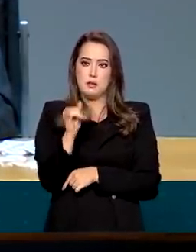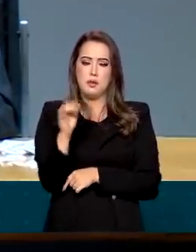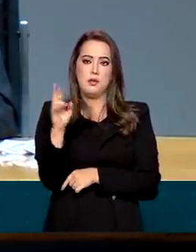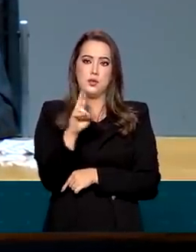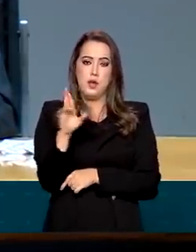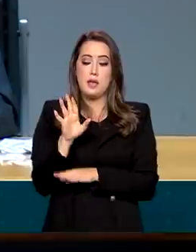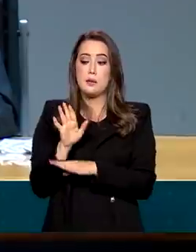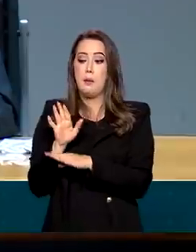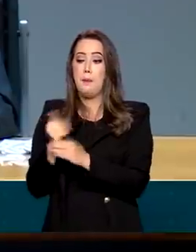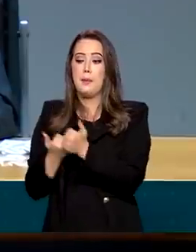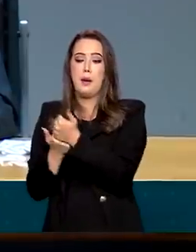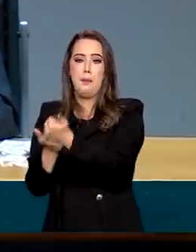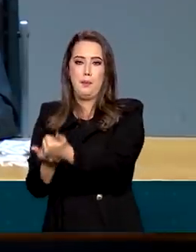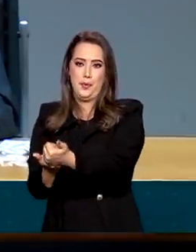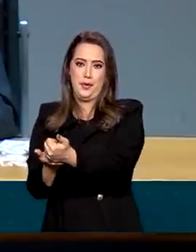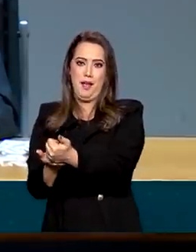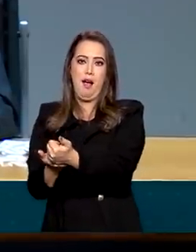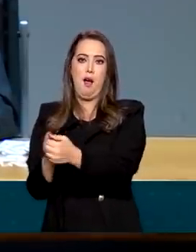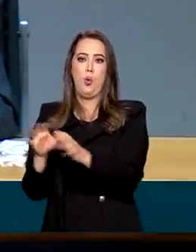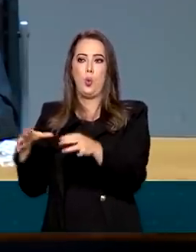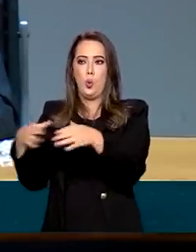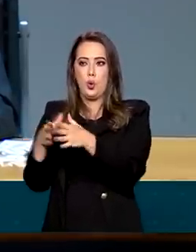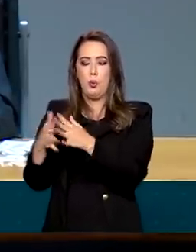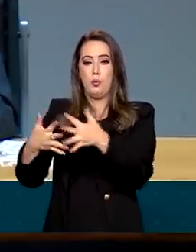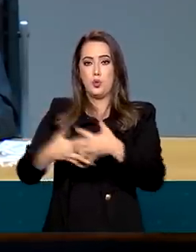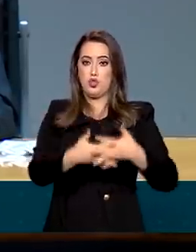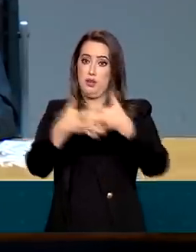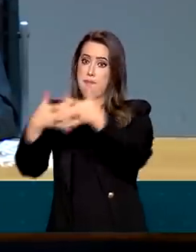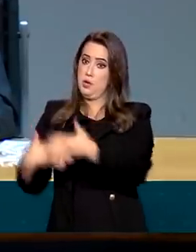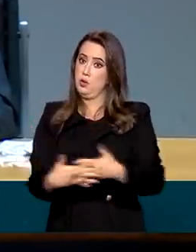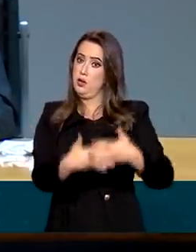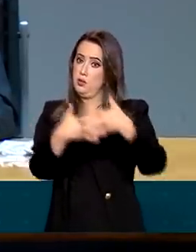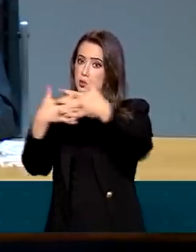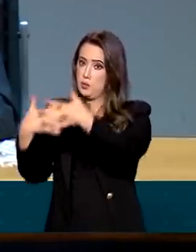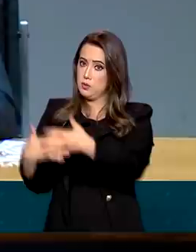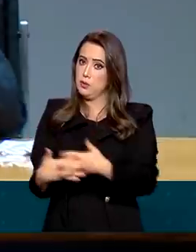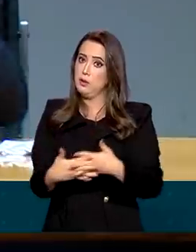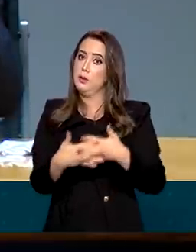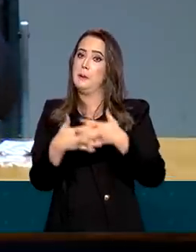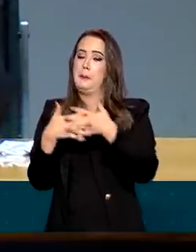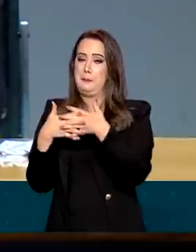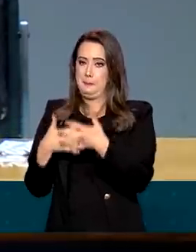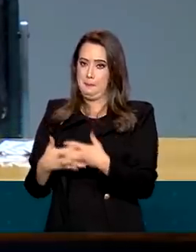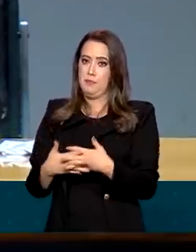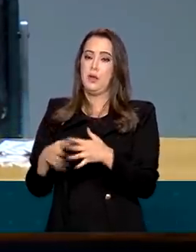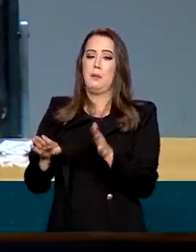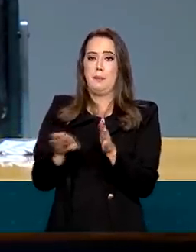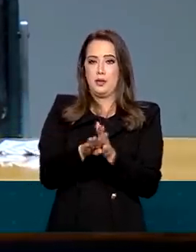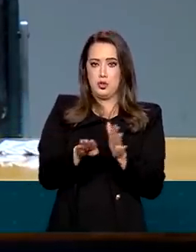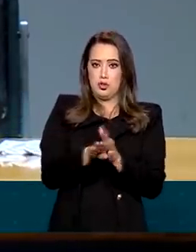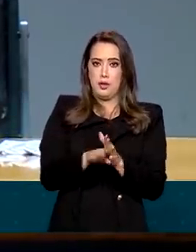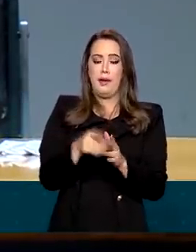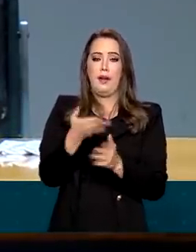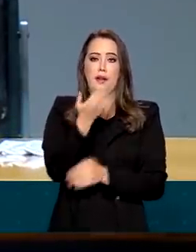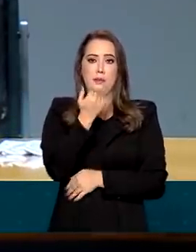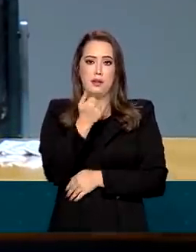ajudar os caminhoneiros a fazerem a comida chegar apesar de subir o custo de transporte, e mais uns 30 bilhões para fazer